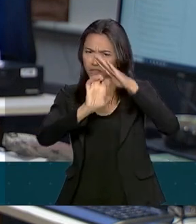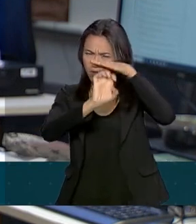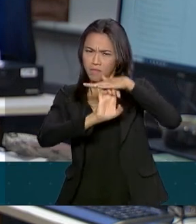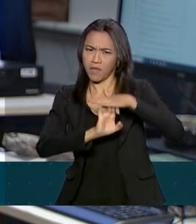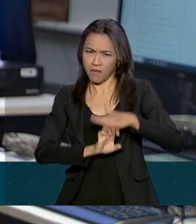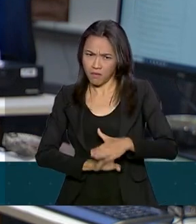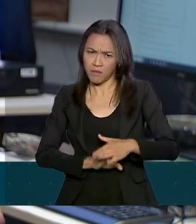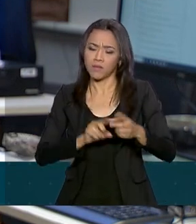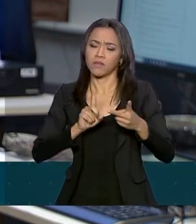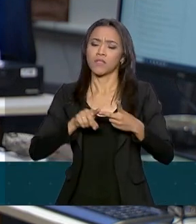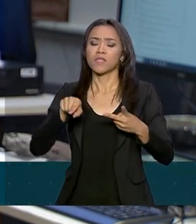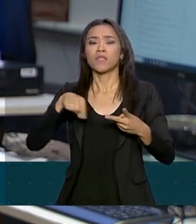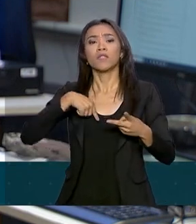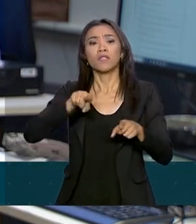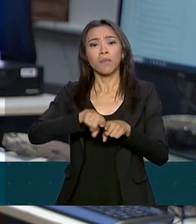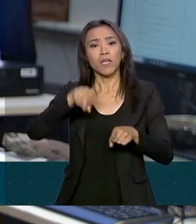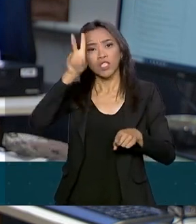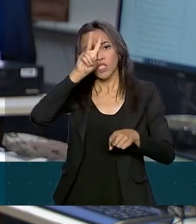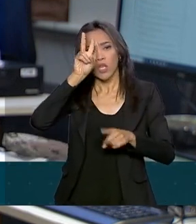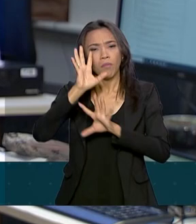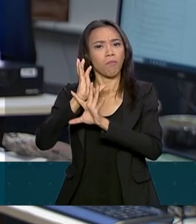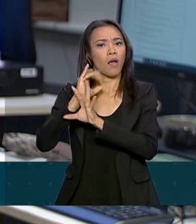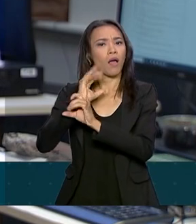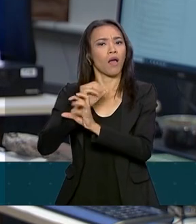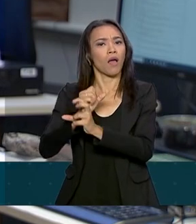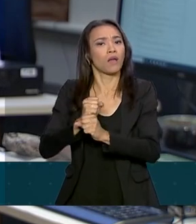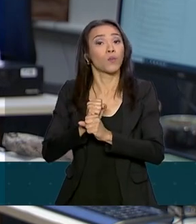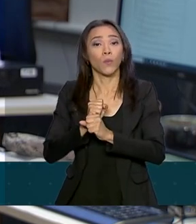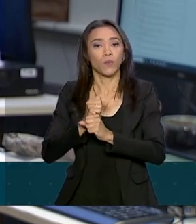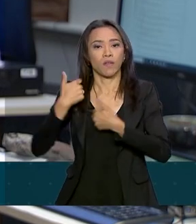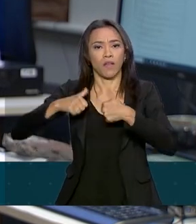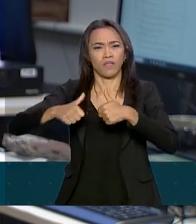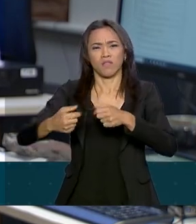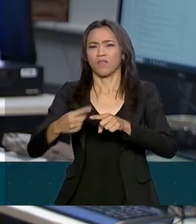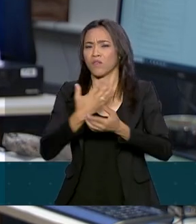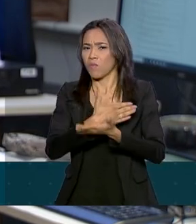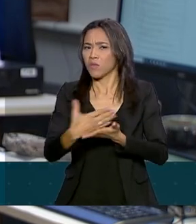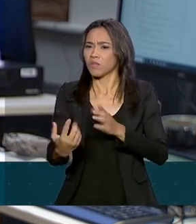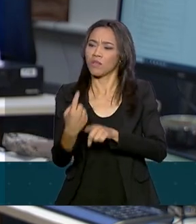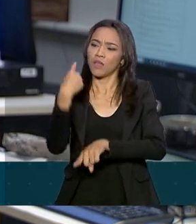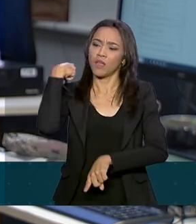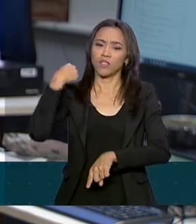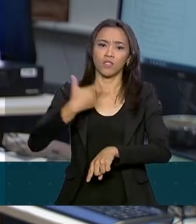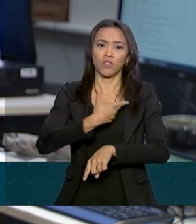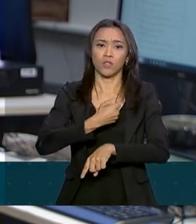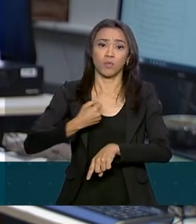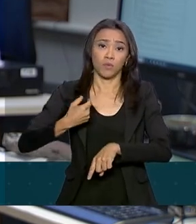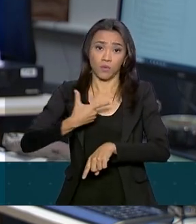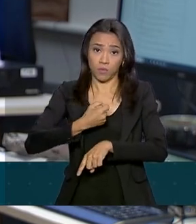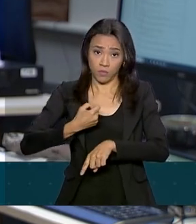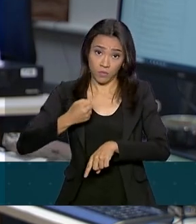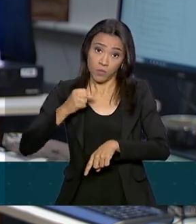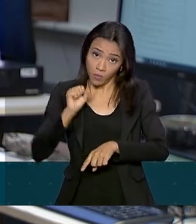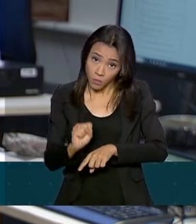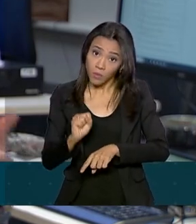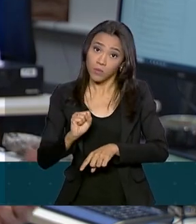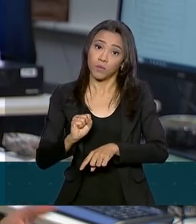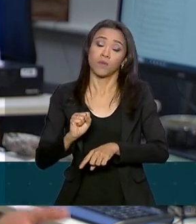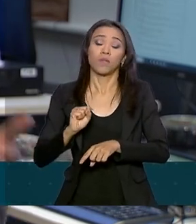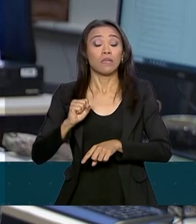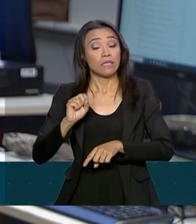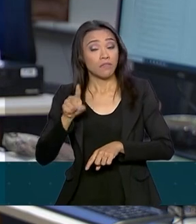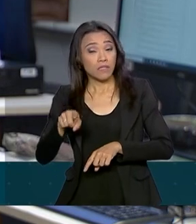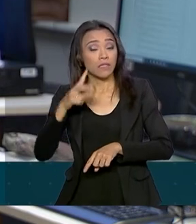conferir o histórico dessa avaliação, que é feita desde 2008. Então dá pra ter uma boa ideia se os serviços vêm